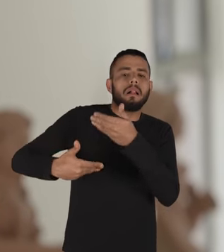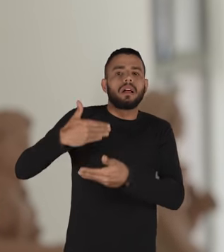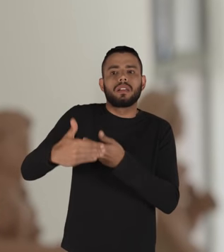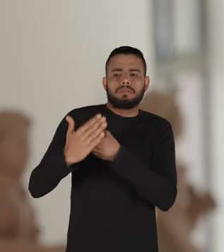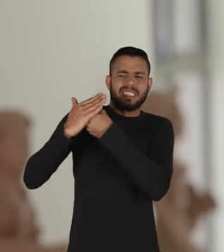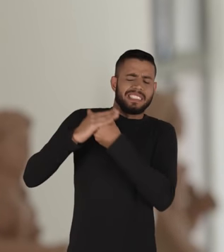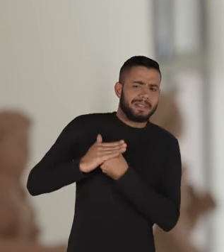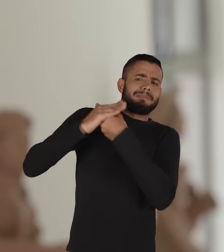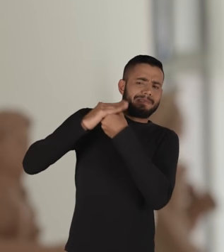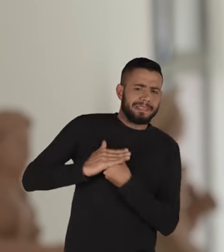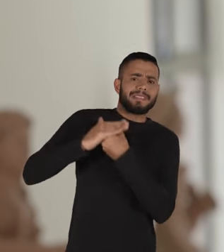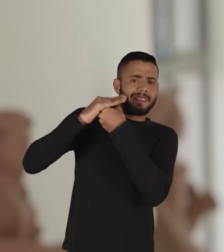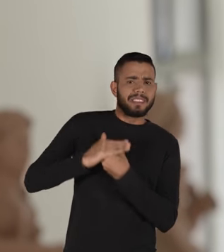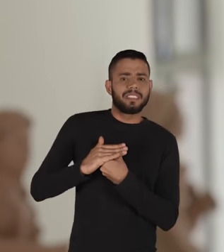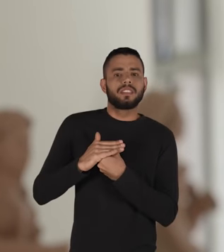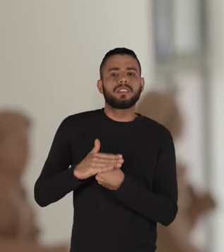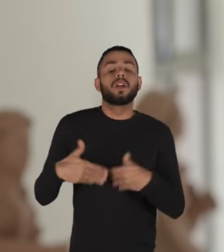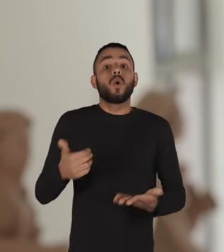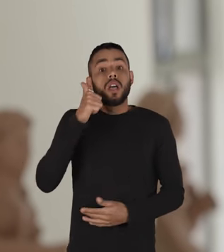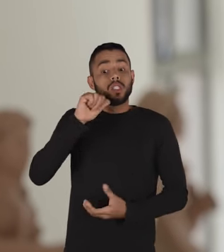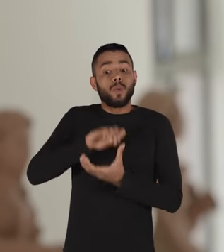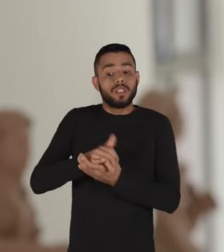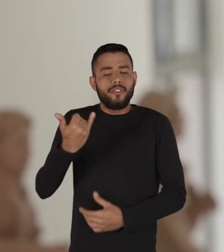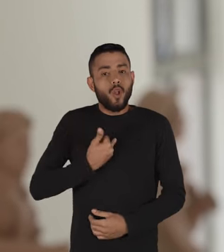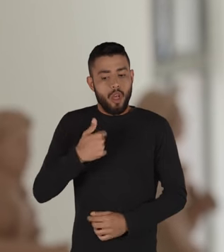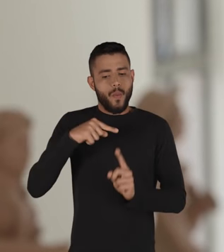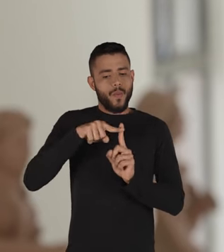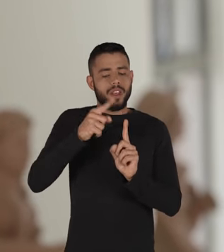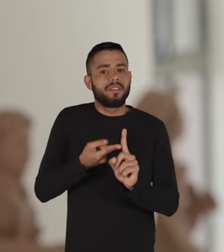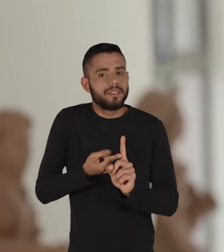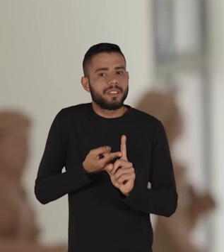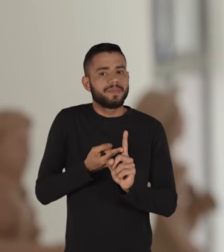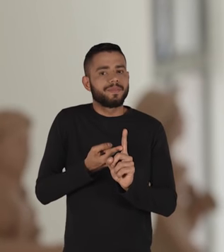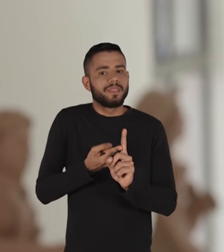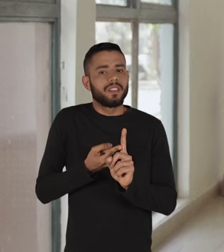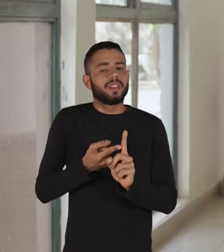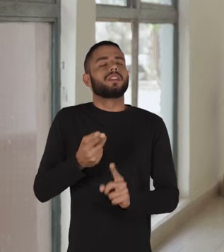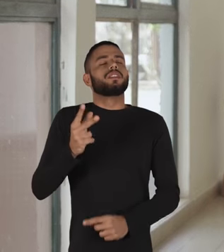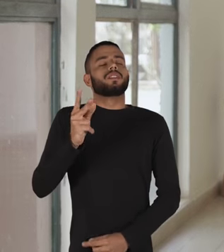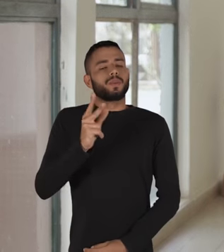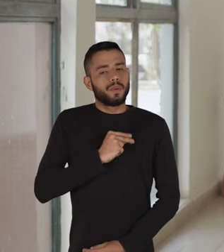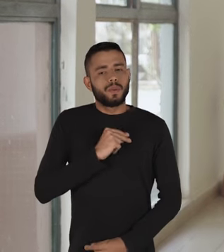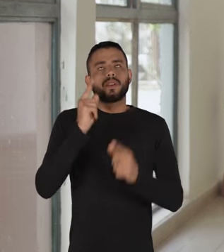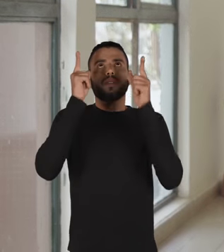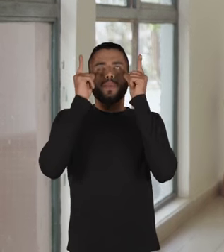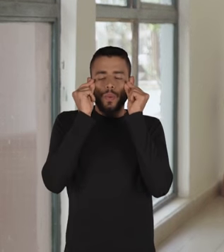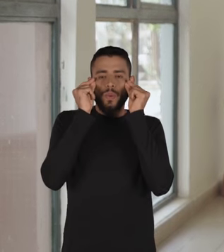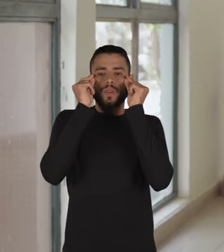que me oprimiu até quando eu escutei a minha esposa dizer, eu estou grávida. Ele une as mãos em prece.